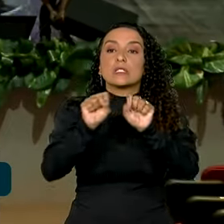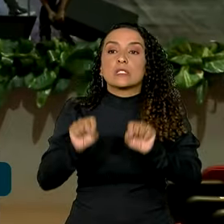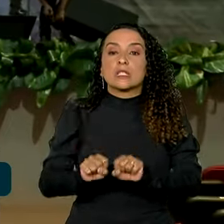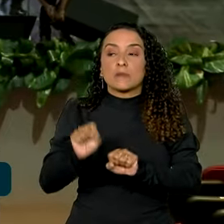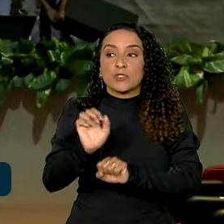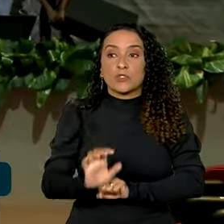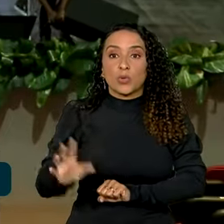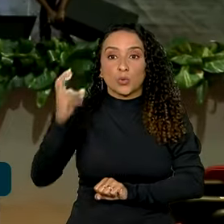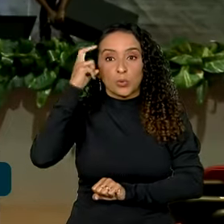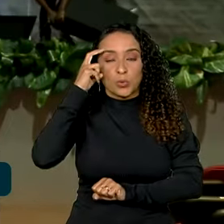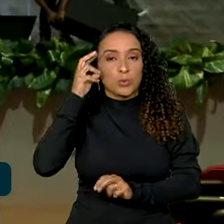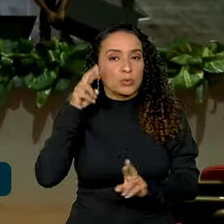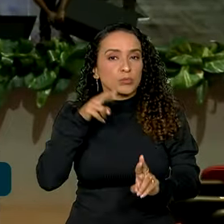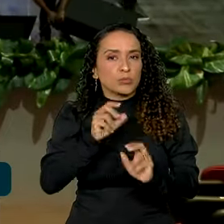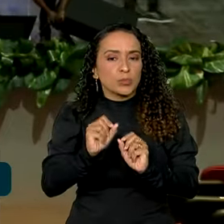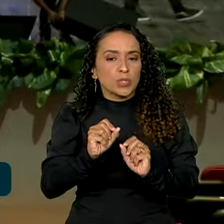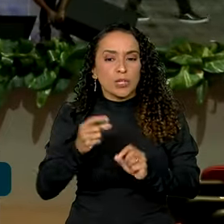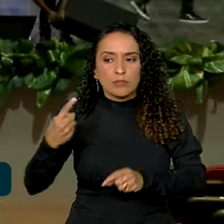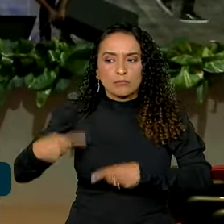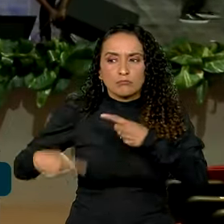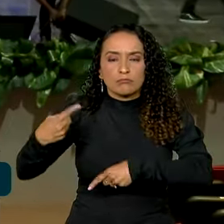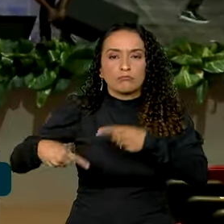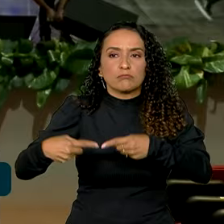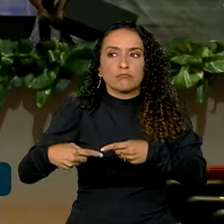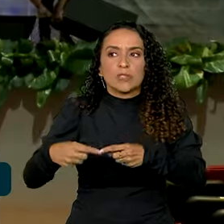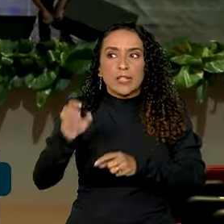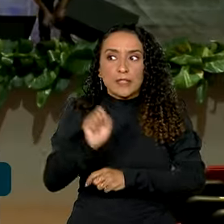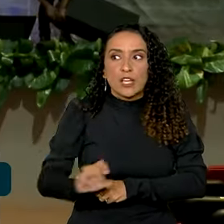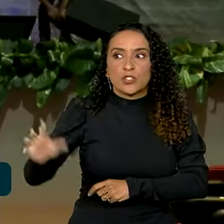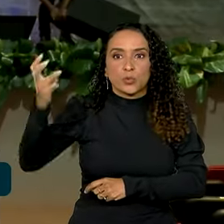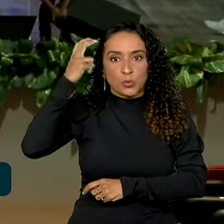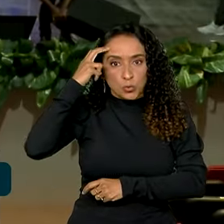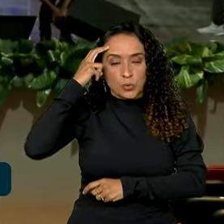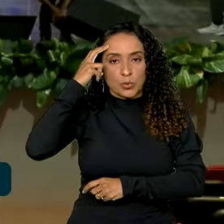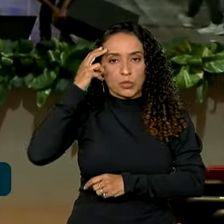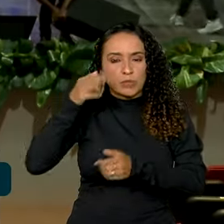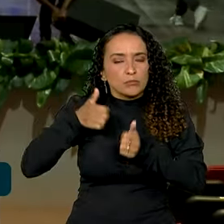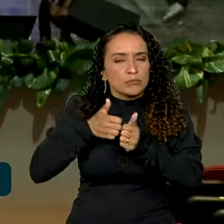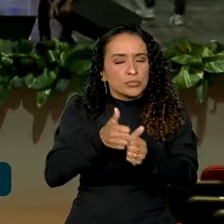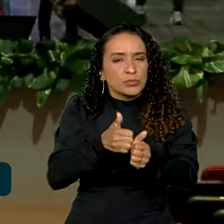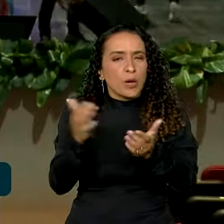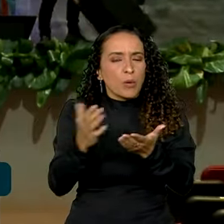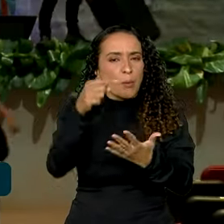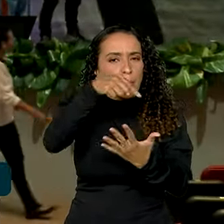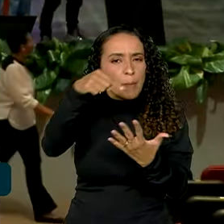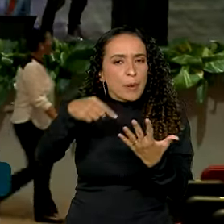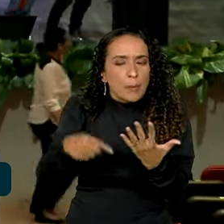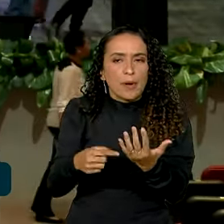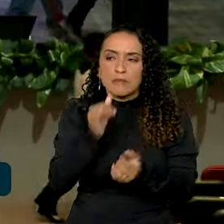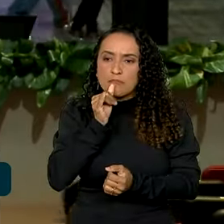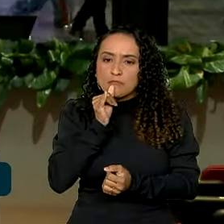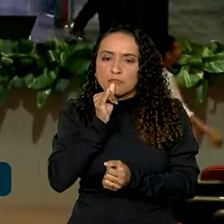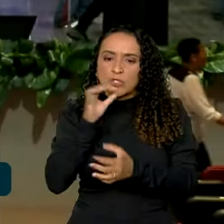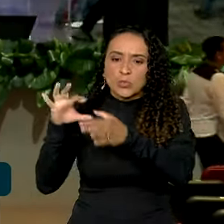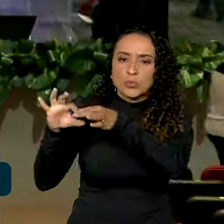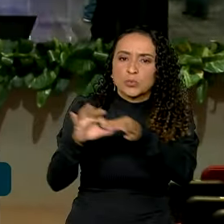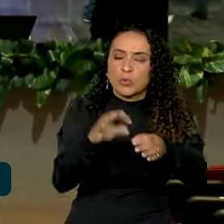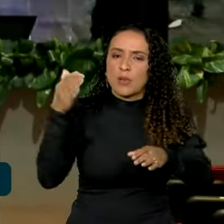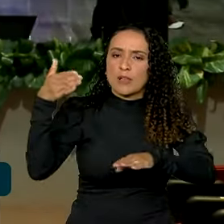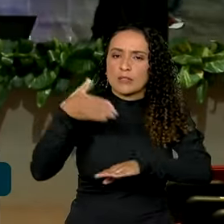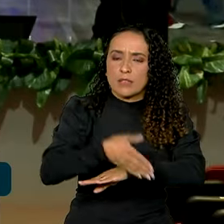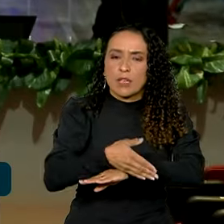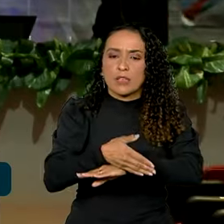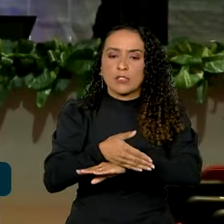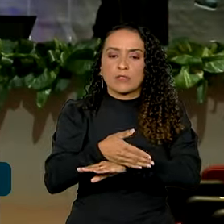é baseado nas diretrizes da Política Nacional de Cultura e deve seguir alguns princípios, como universalização do acesso